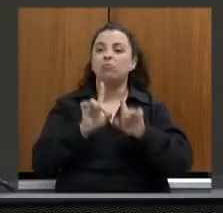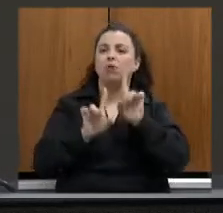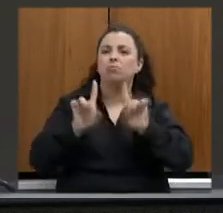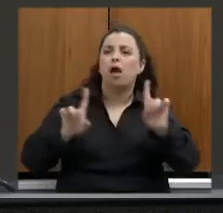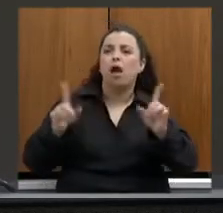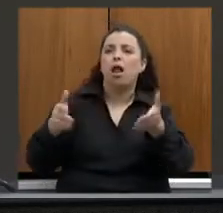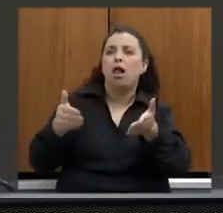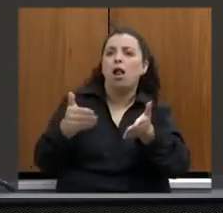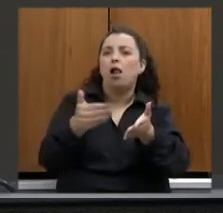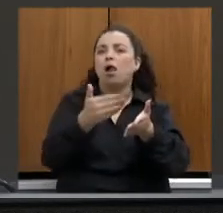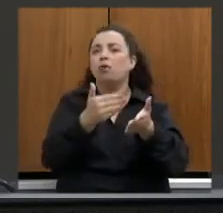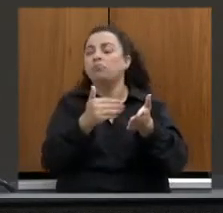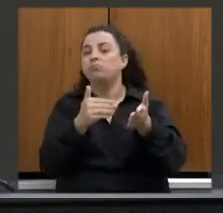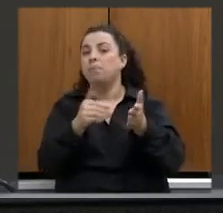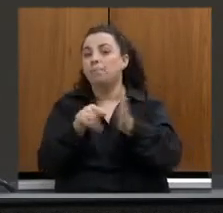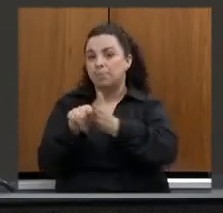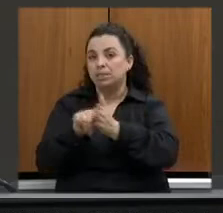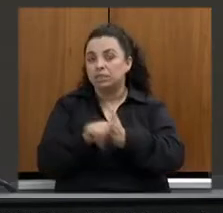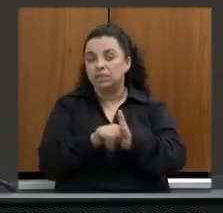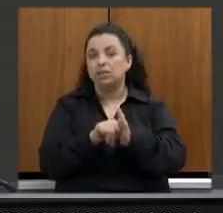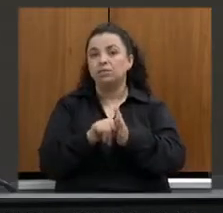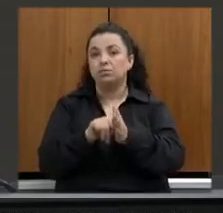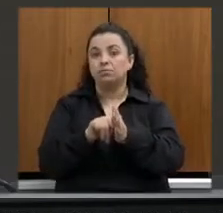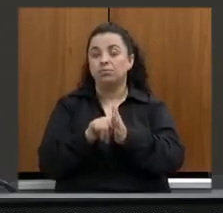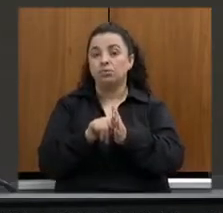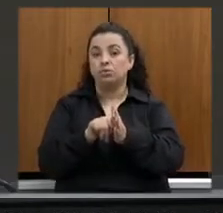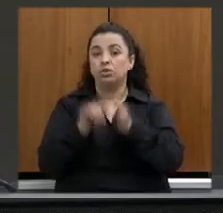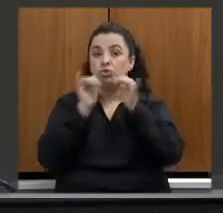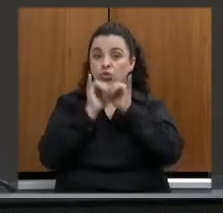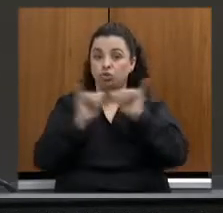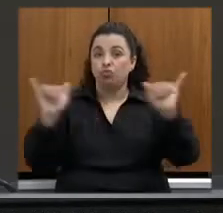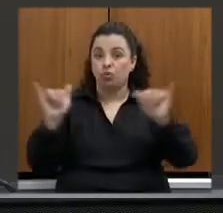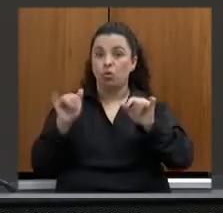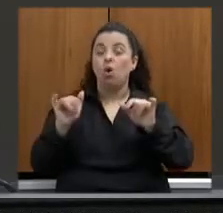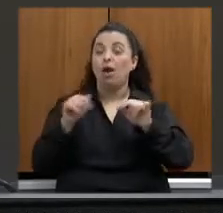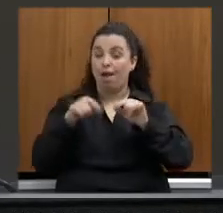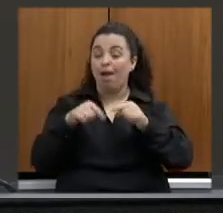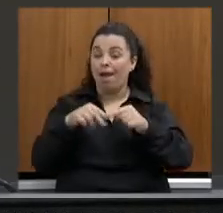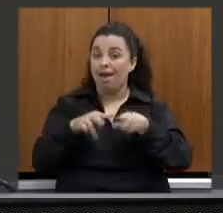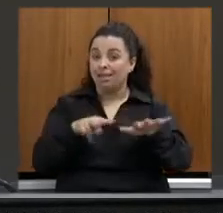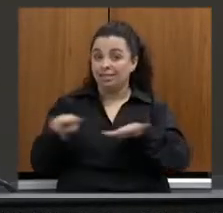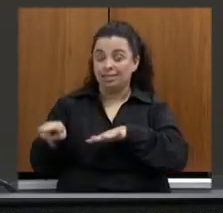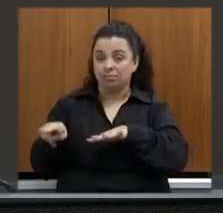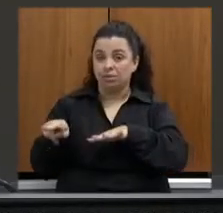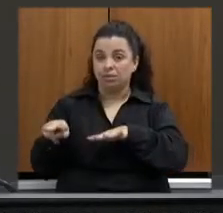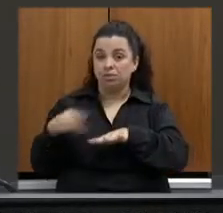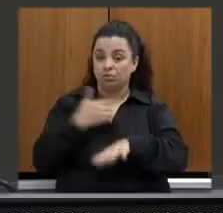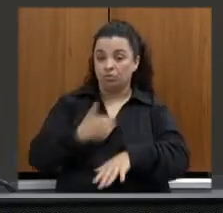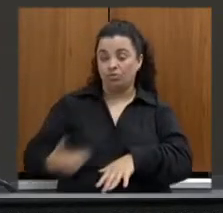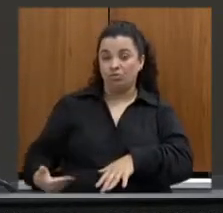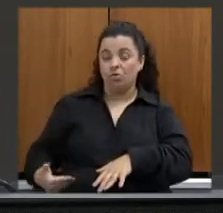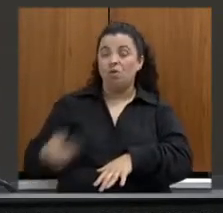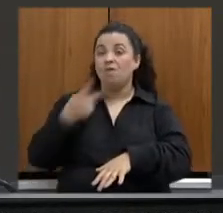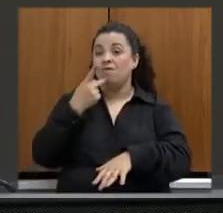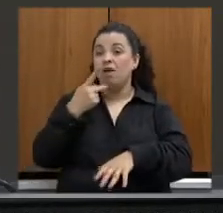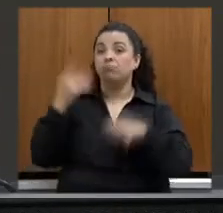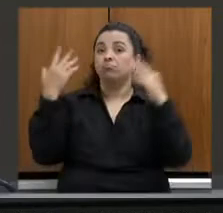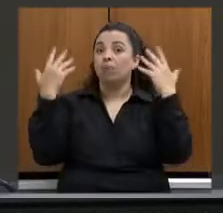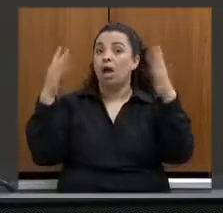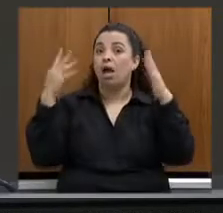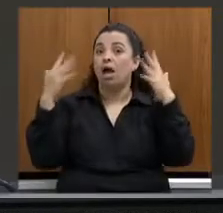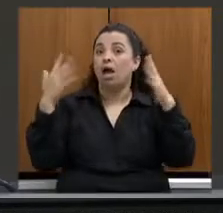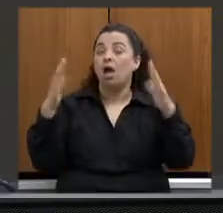nessa semana pelo governo do Estado, comemorando e destacando a criação de 503 mil